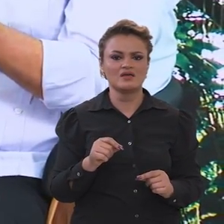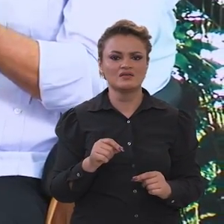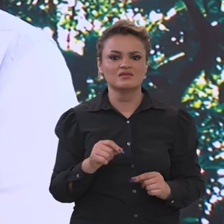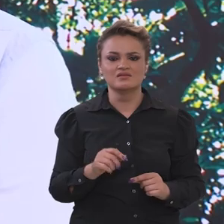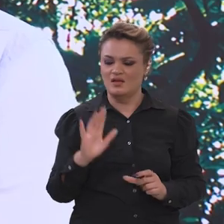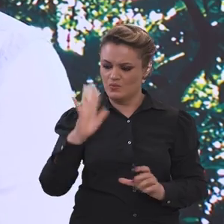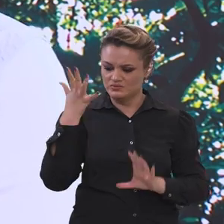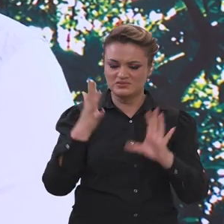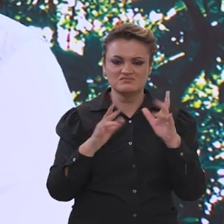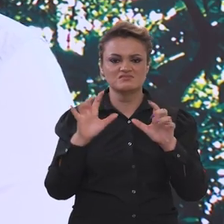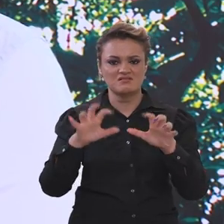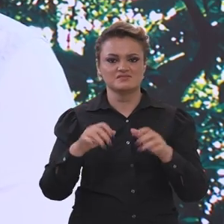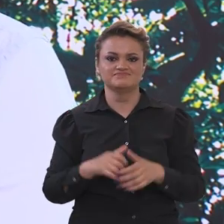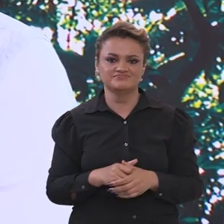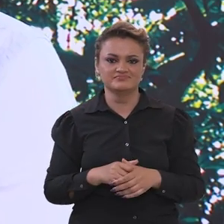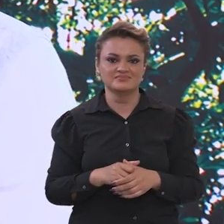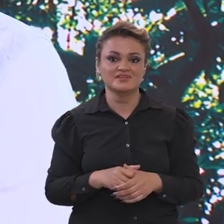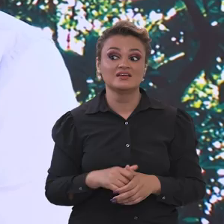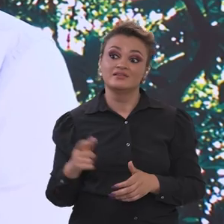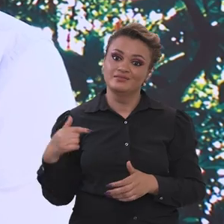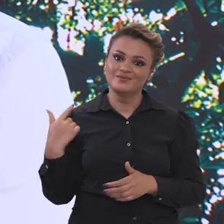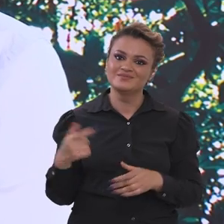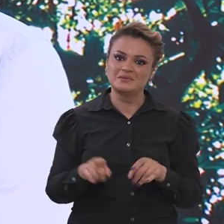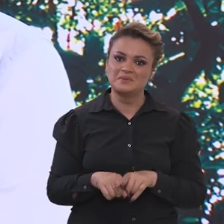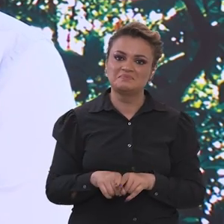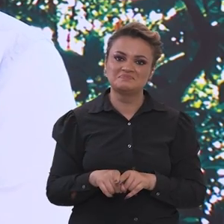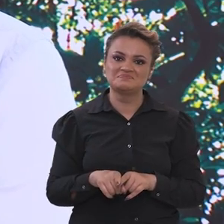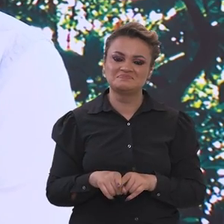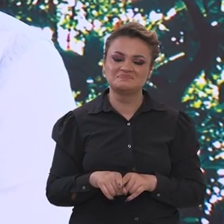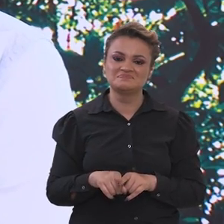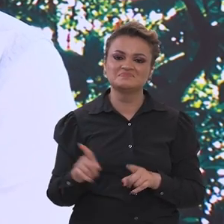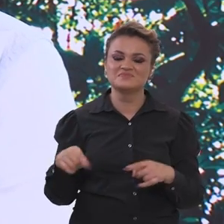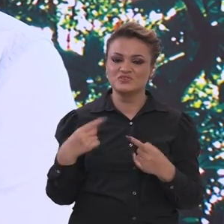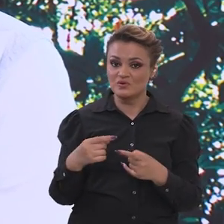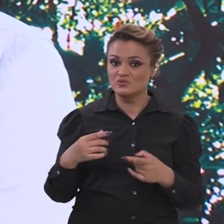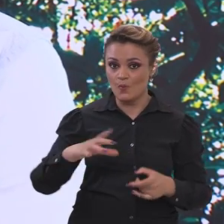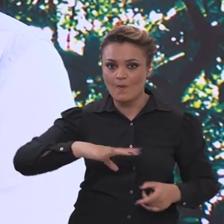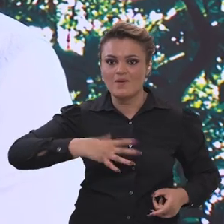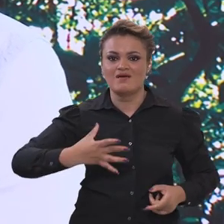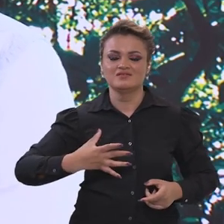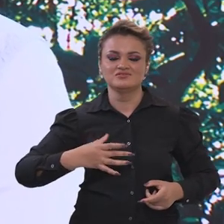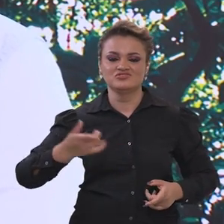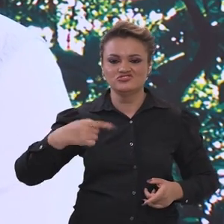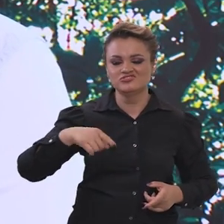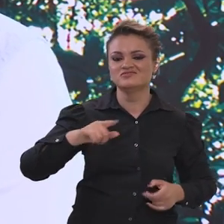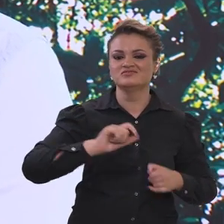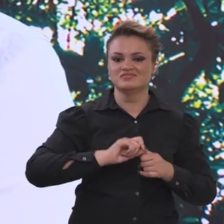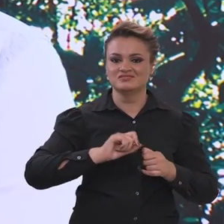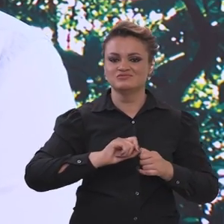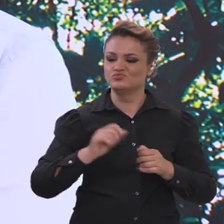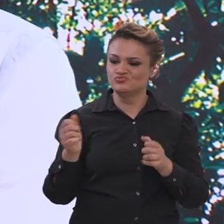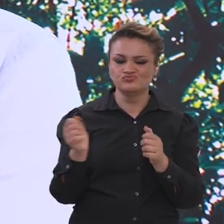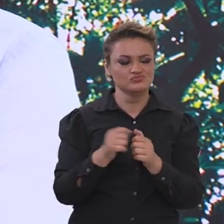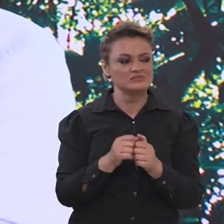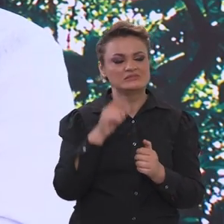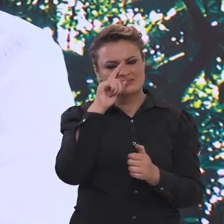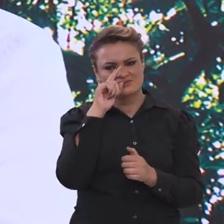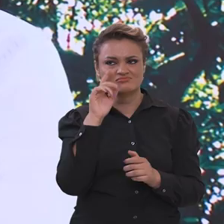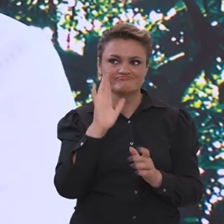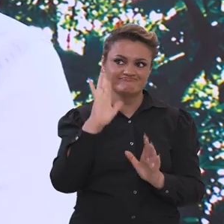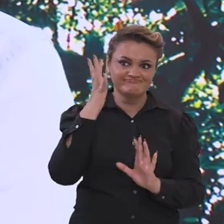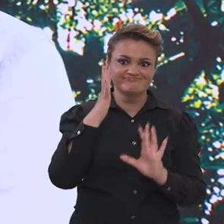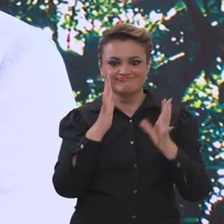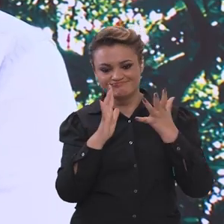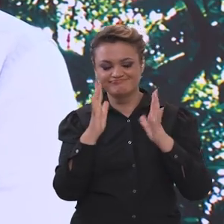que isso acontecesse. Então, e nós que tivemos a coragem de fazer com todos os